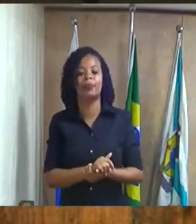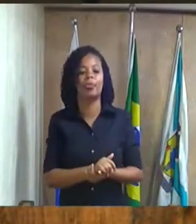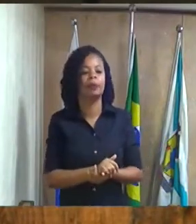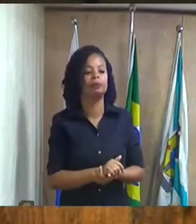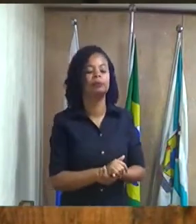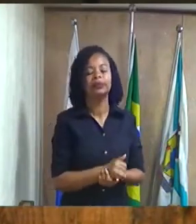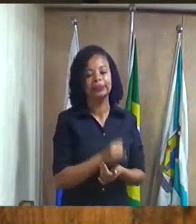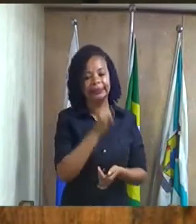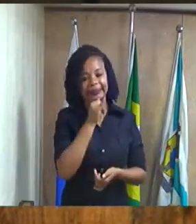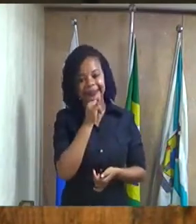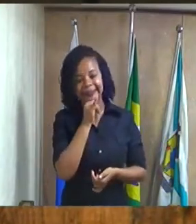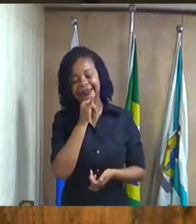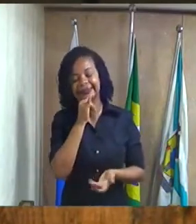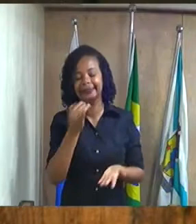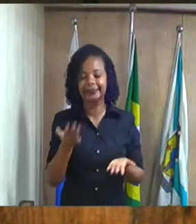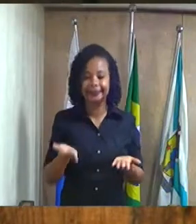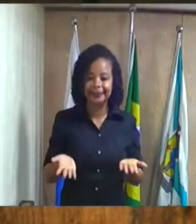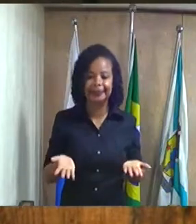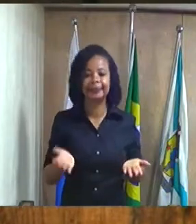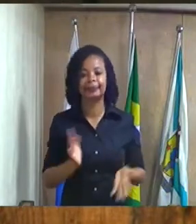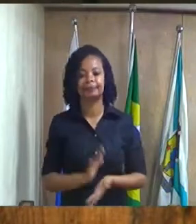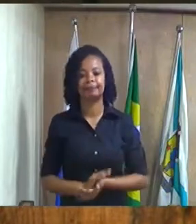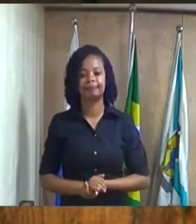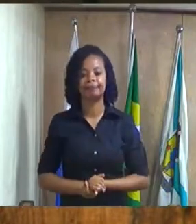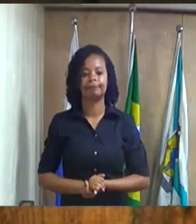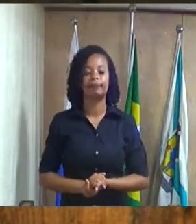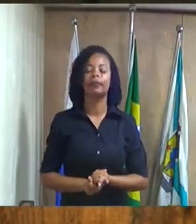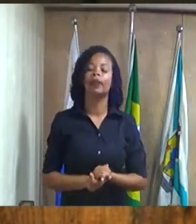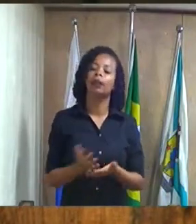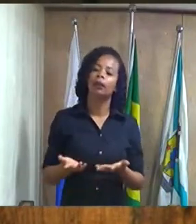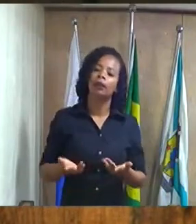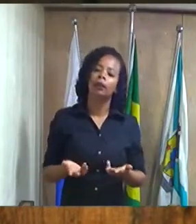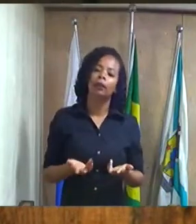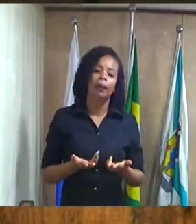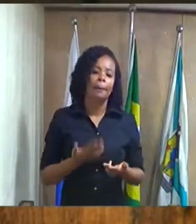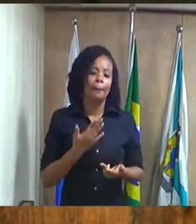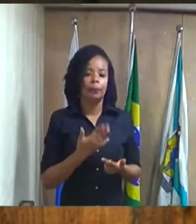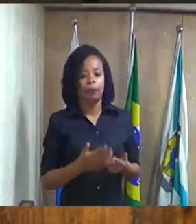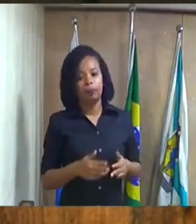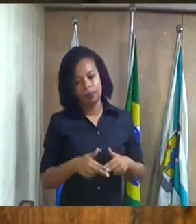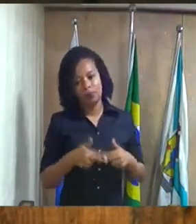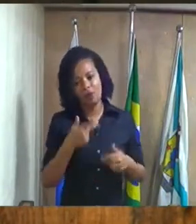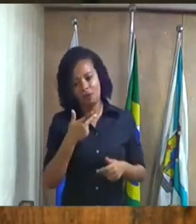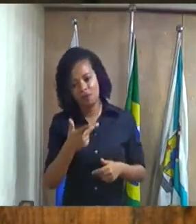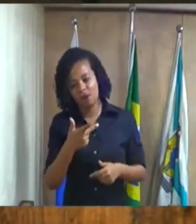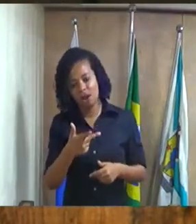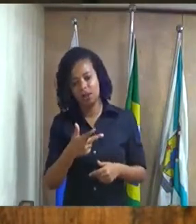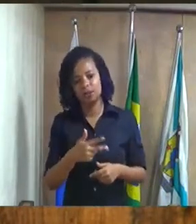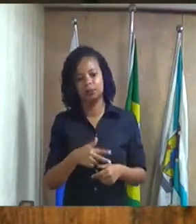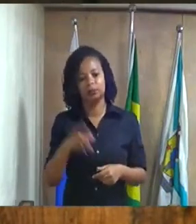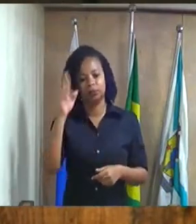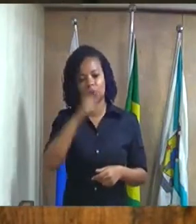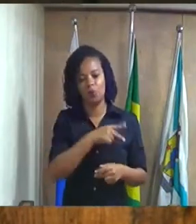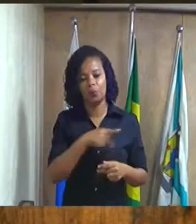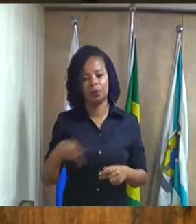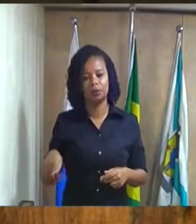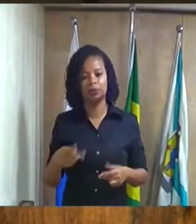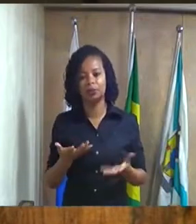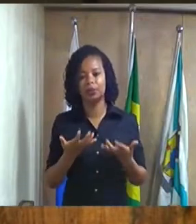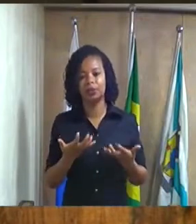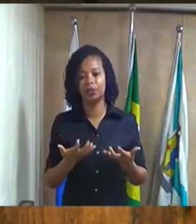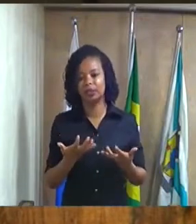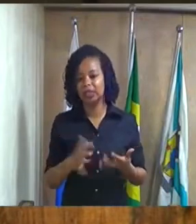triste aí é muito triste então senhor presidente eu não ia nem usar a tribuna mas na